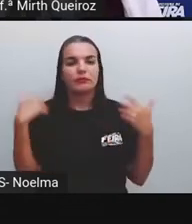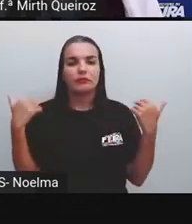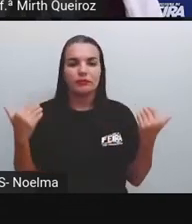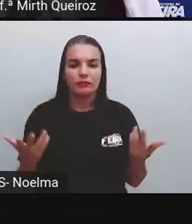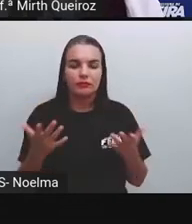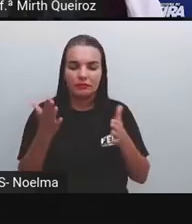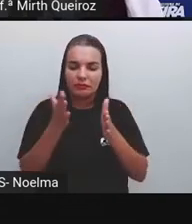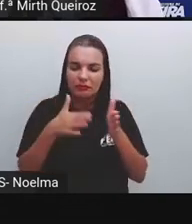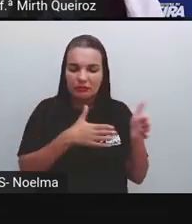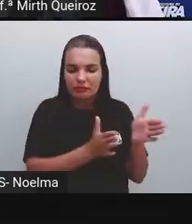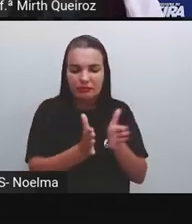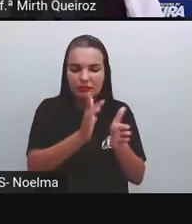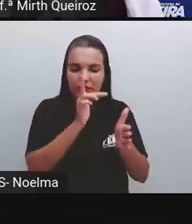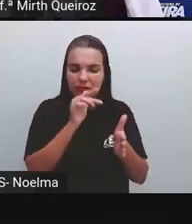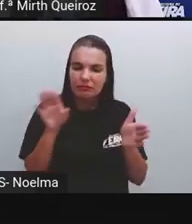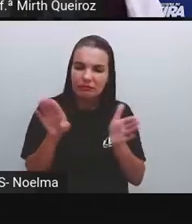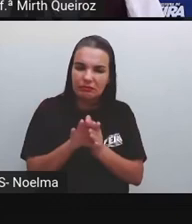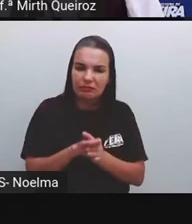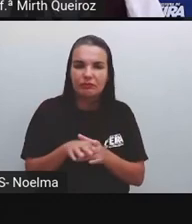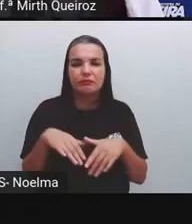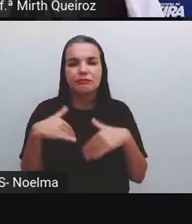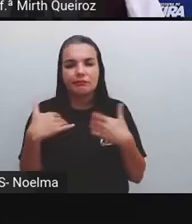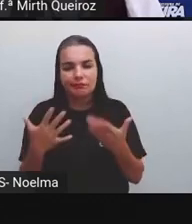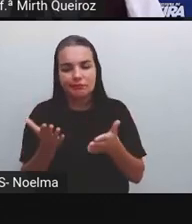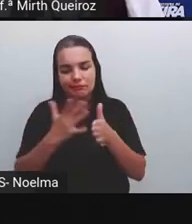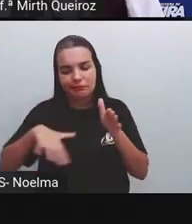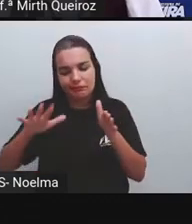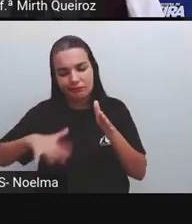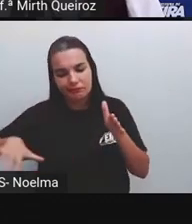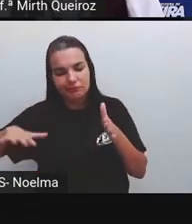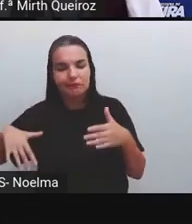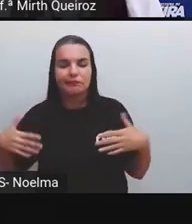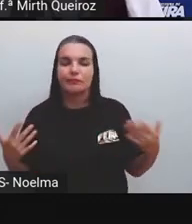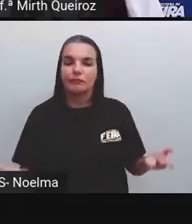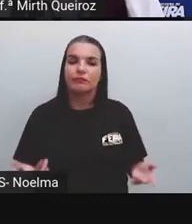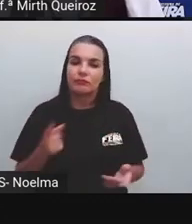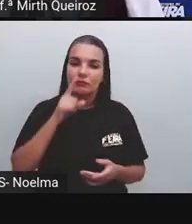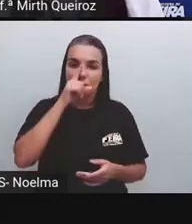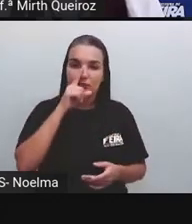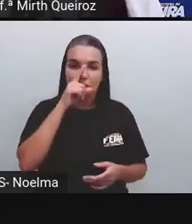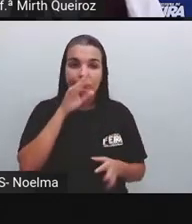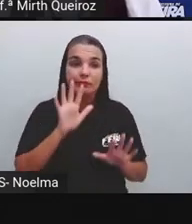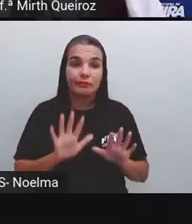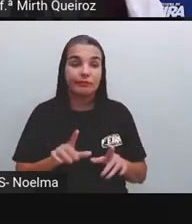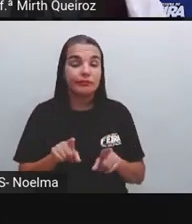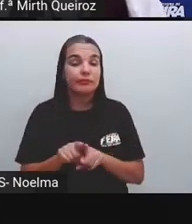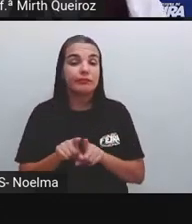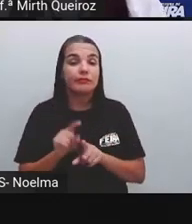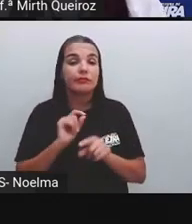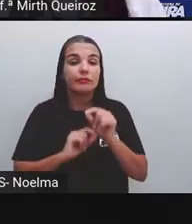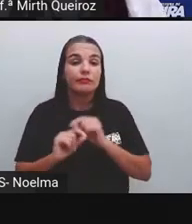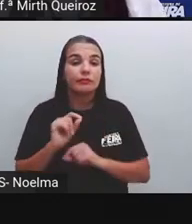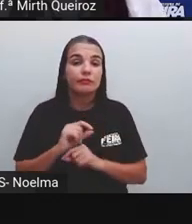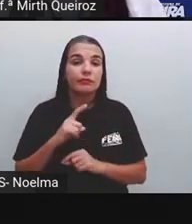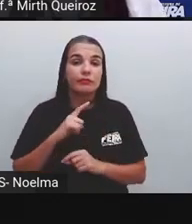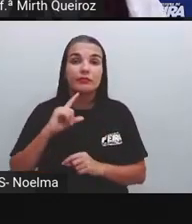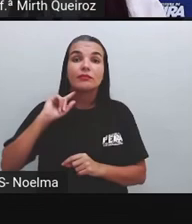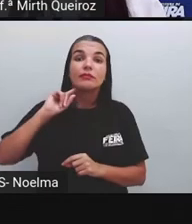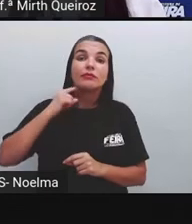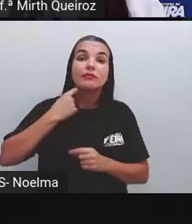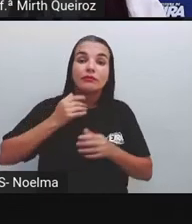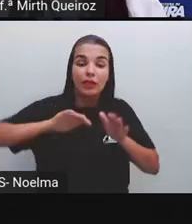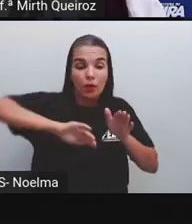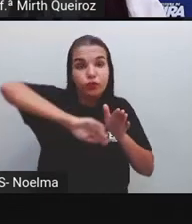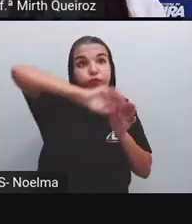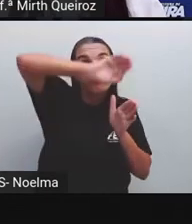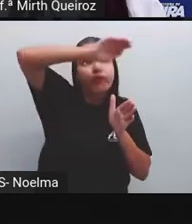mares também, que estão depositados ali na praia. E, além disso, também nós temos os lixões, Algumas cidades